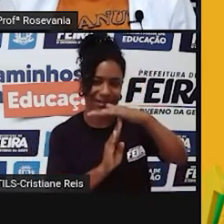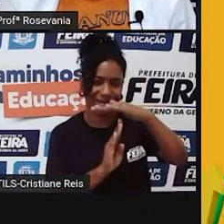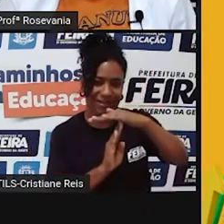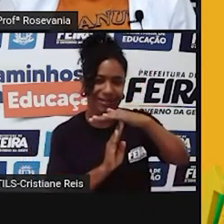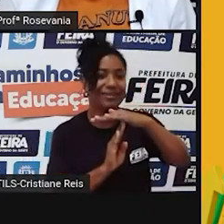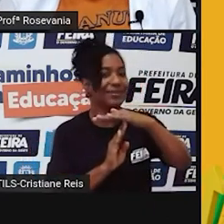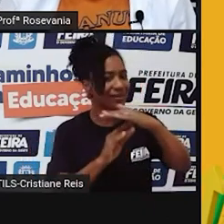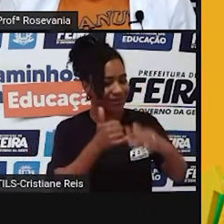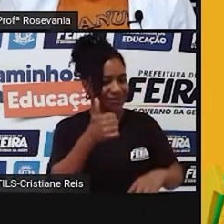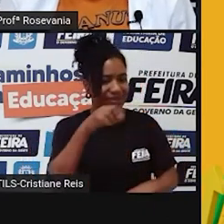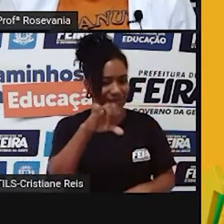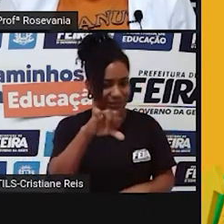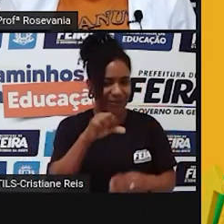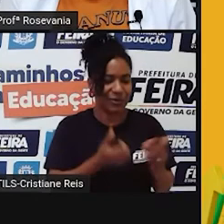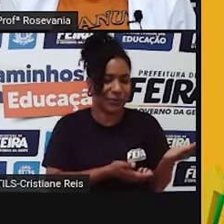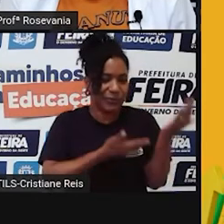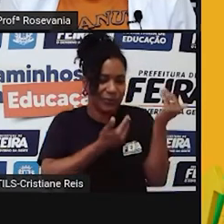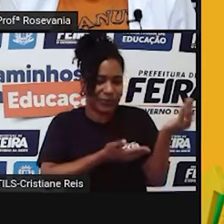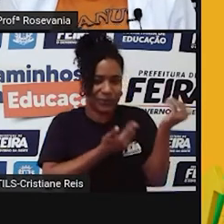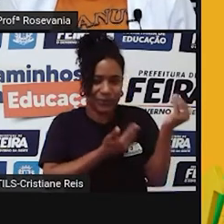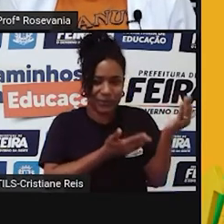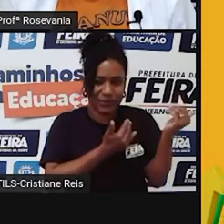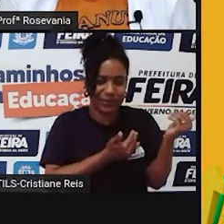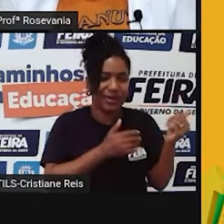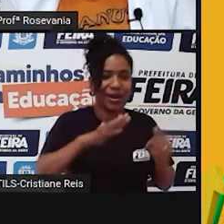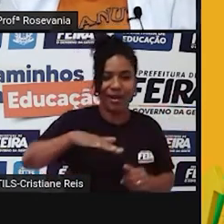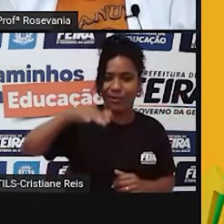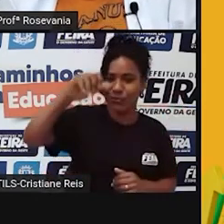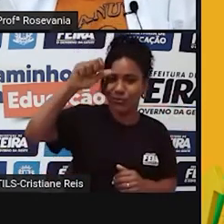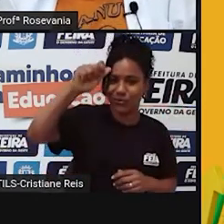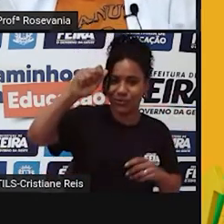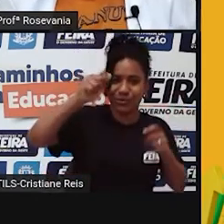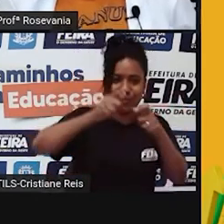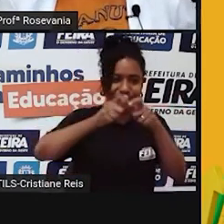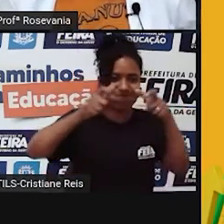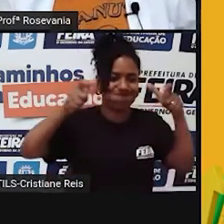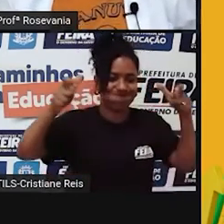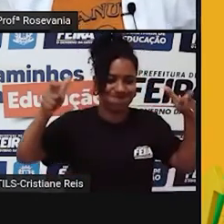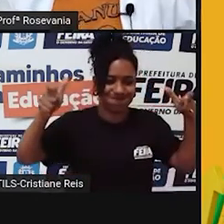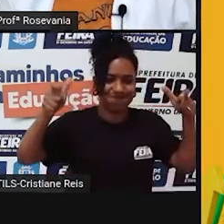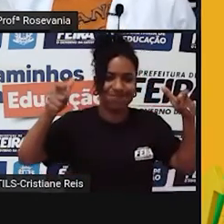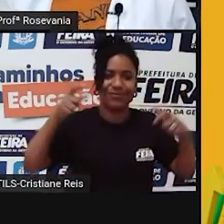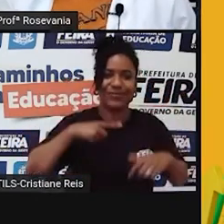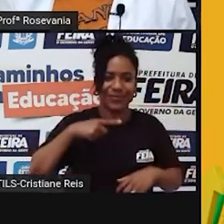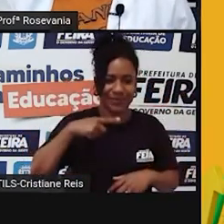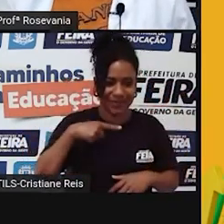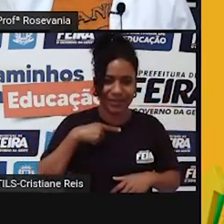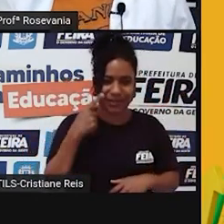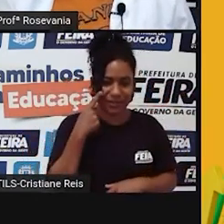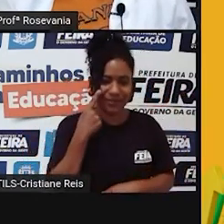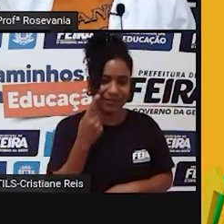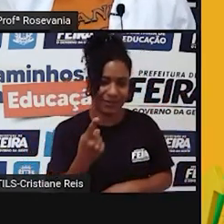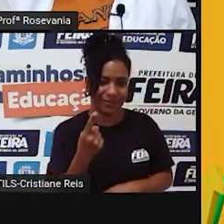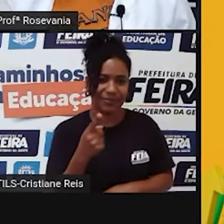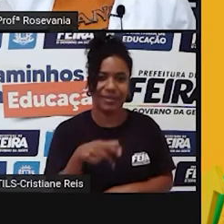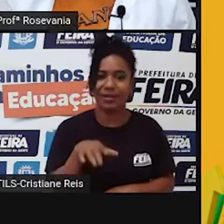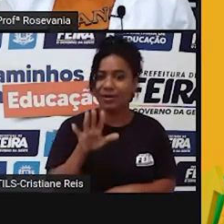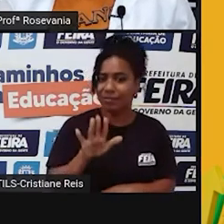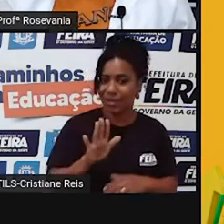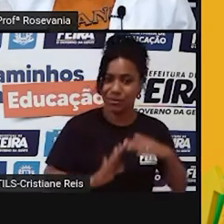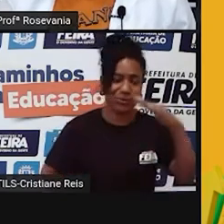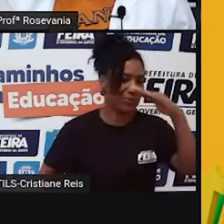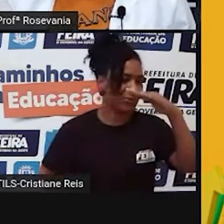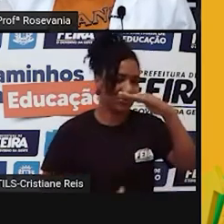aumentando também a população de adultos. Olha aqui como a gente vai observando nessa idade aqui. Mas o ápice